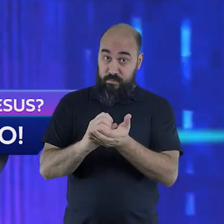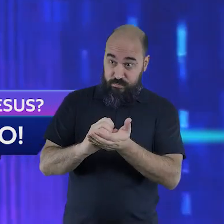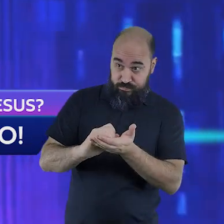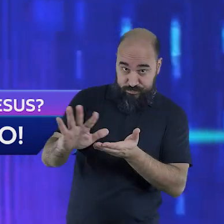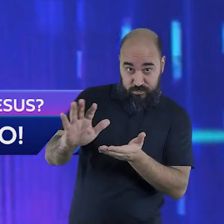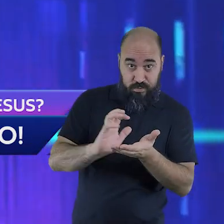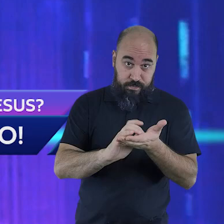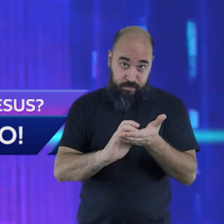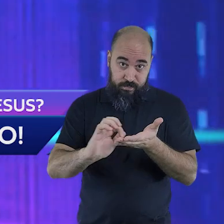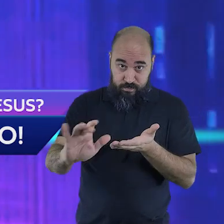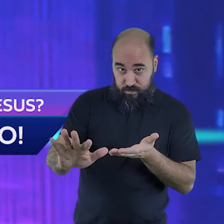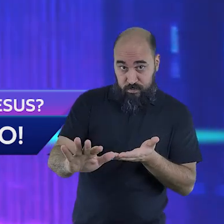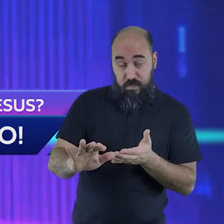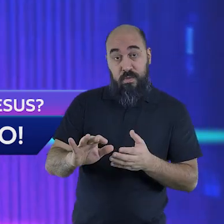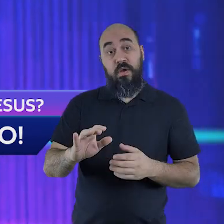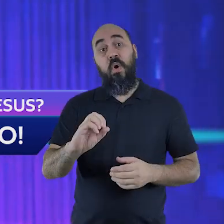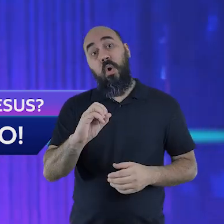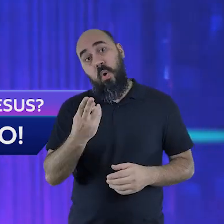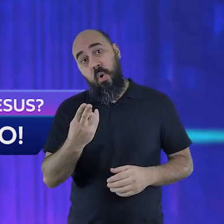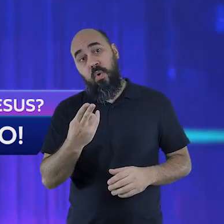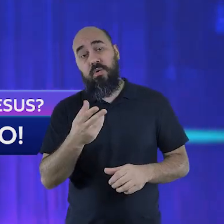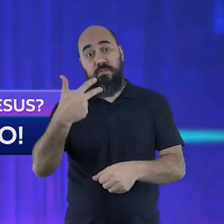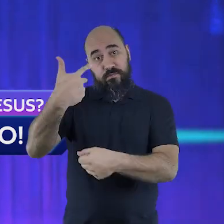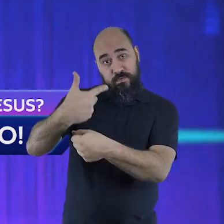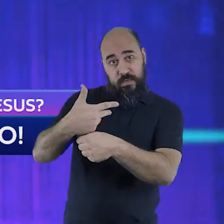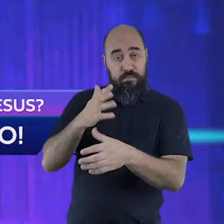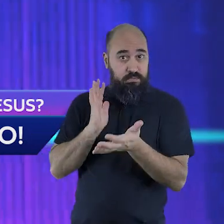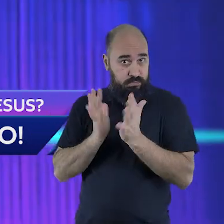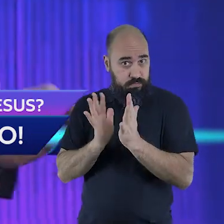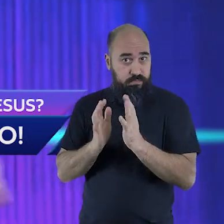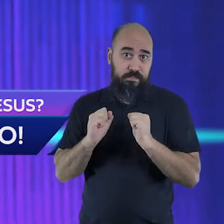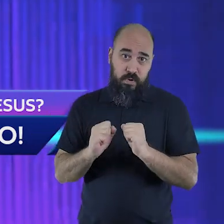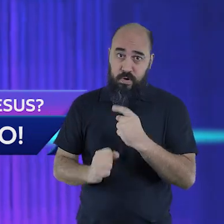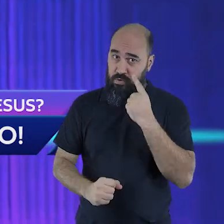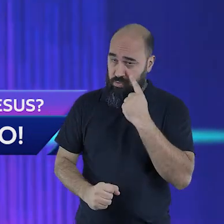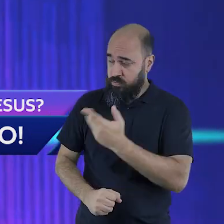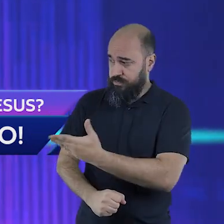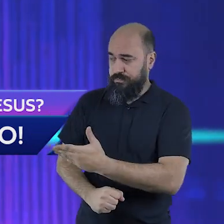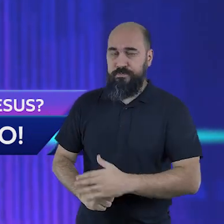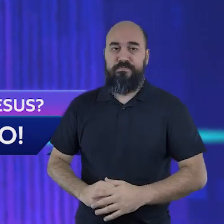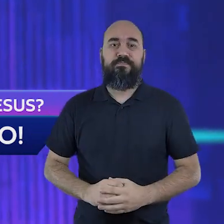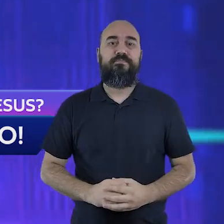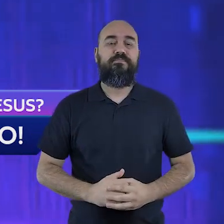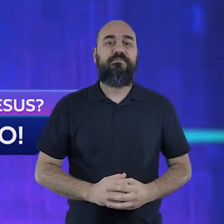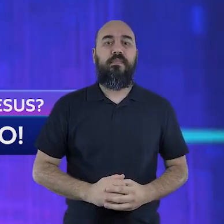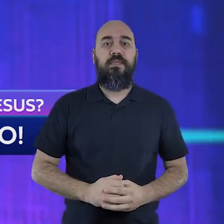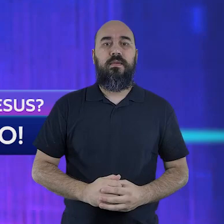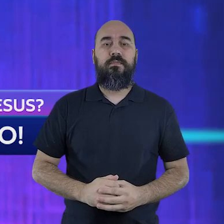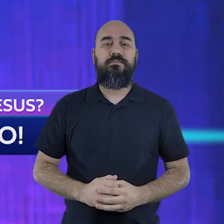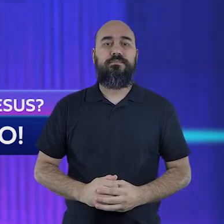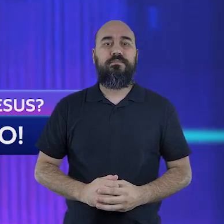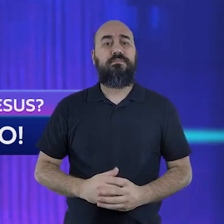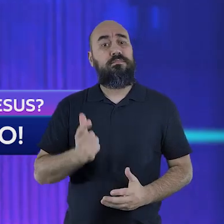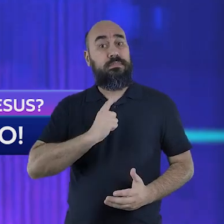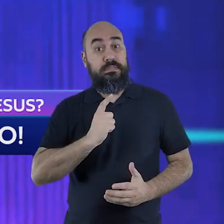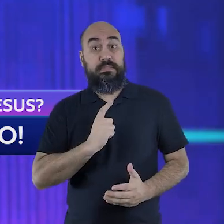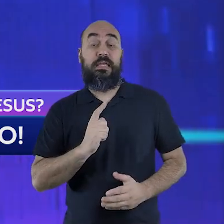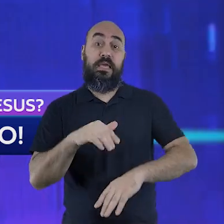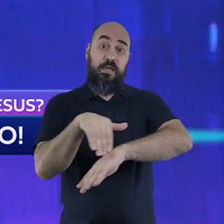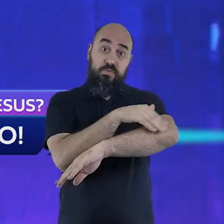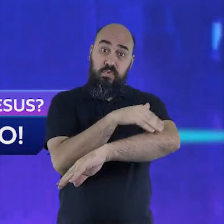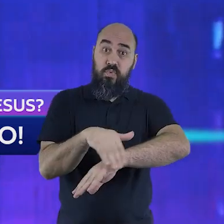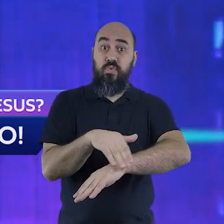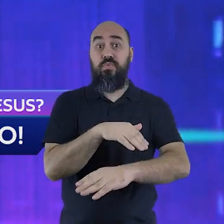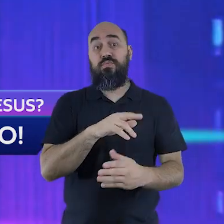-982-44-0077. Então você envia uma mensagem, vai ter que preencher um pequeno registro